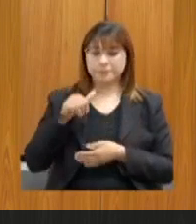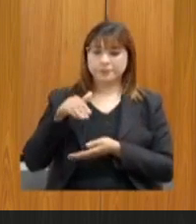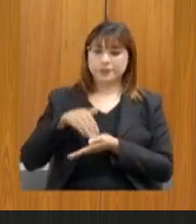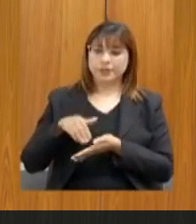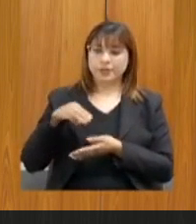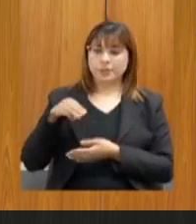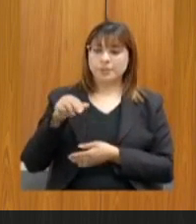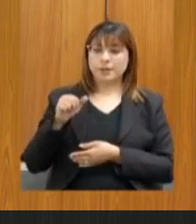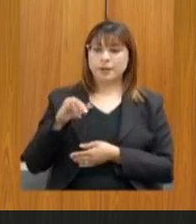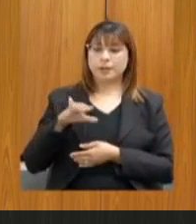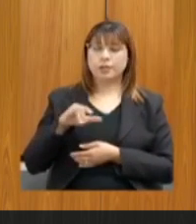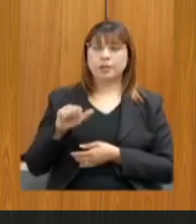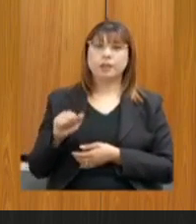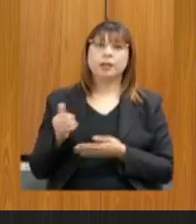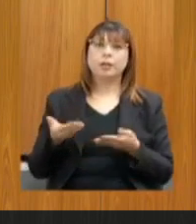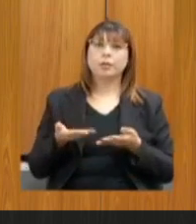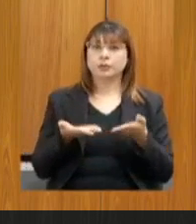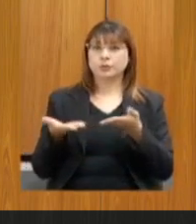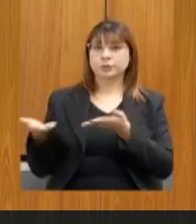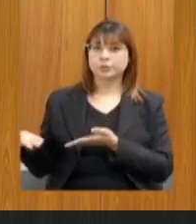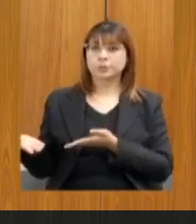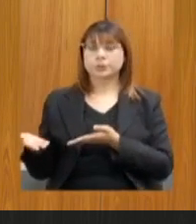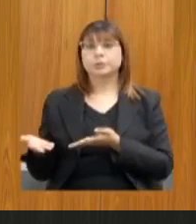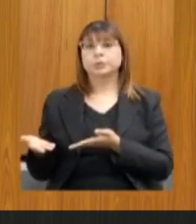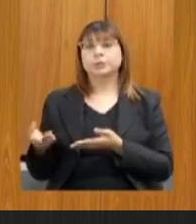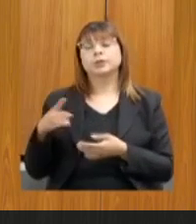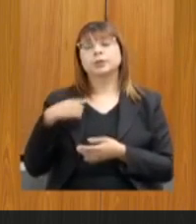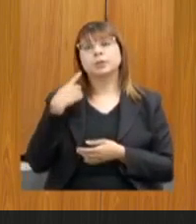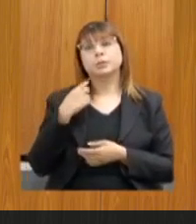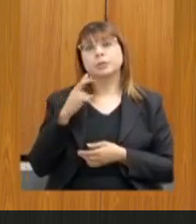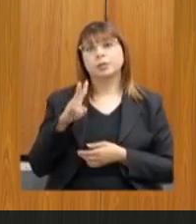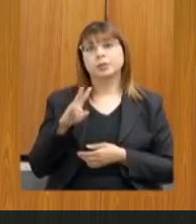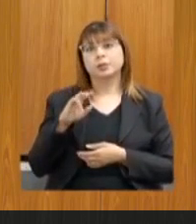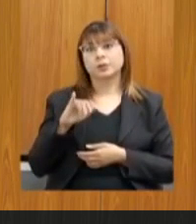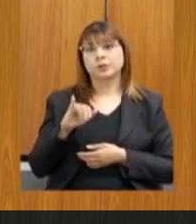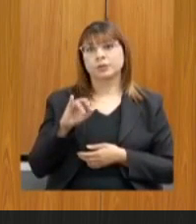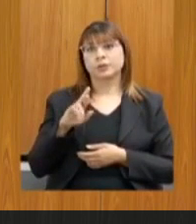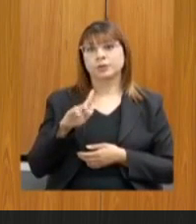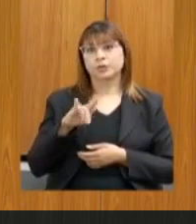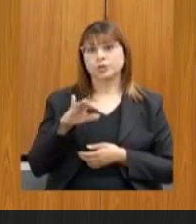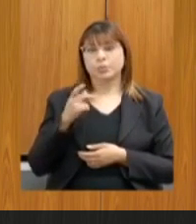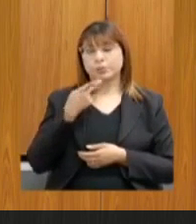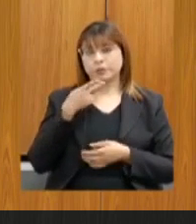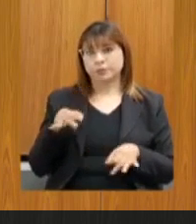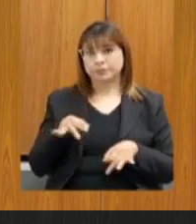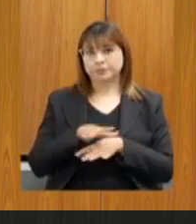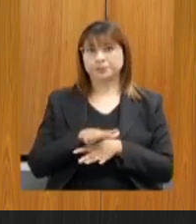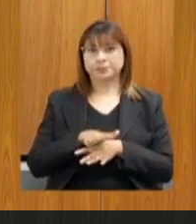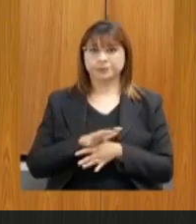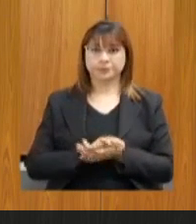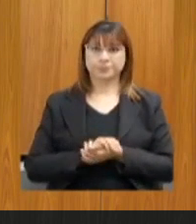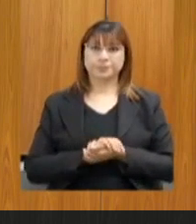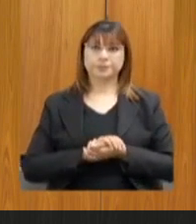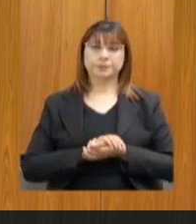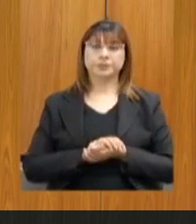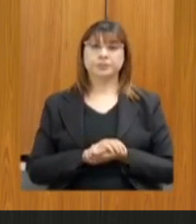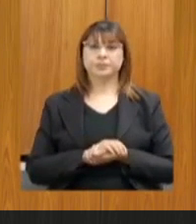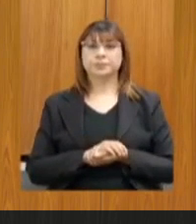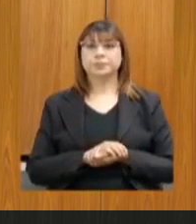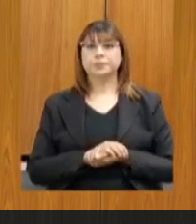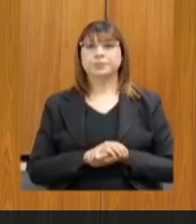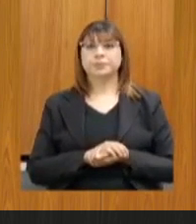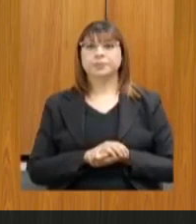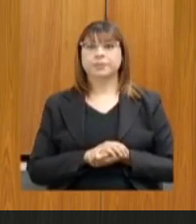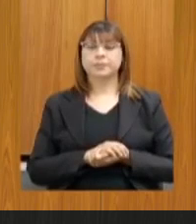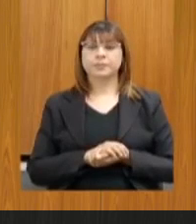Marília. Eu passo agora, devolvo a palavra ao deputado Virgílio para as suas considerações em cima dos comentários